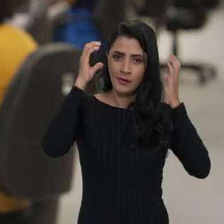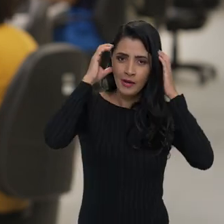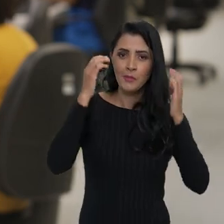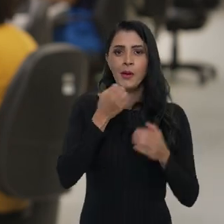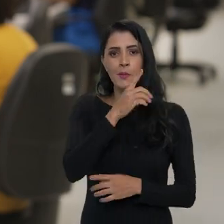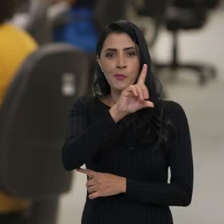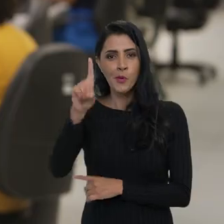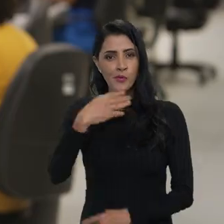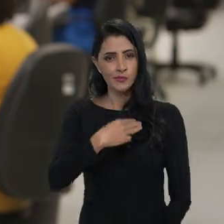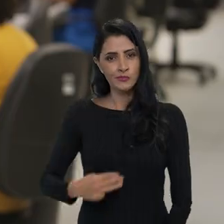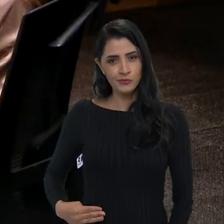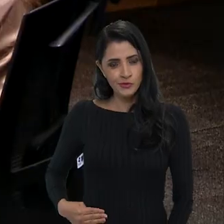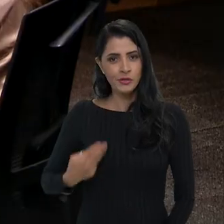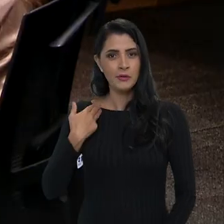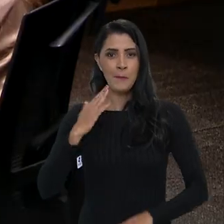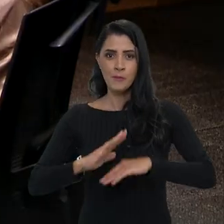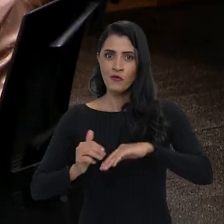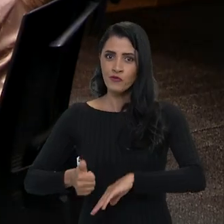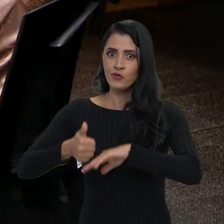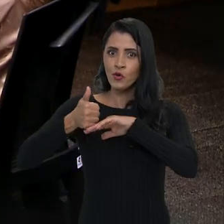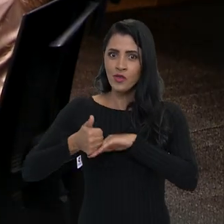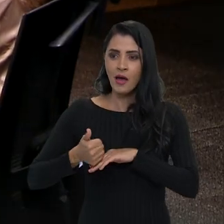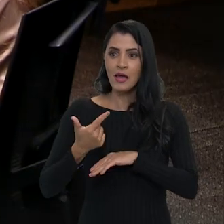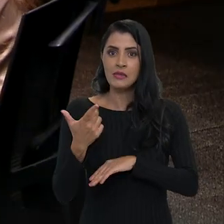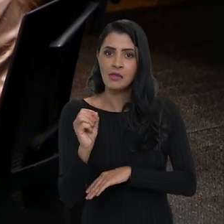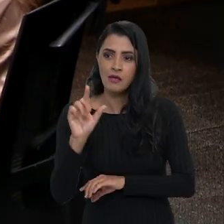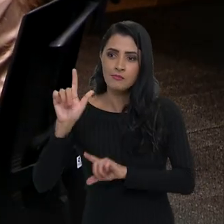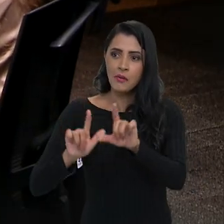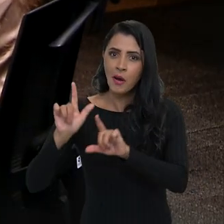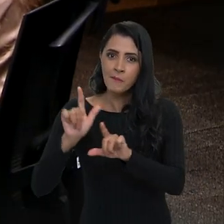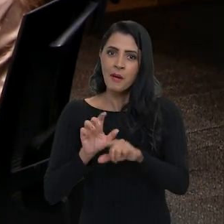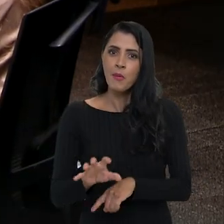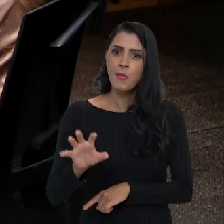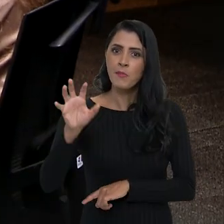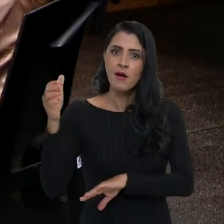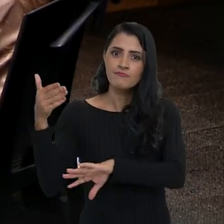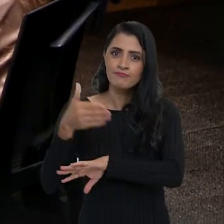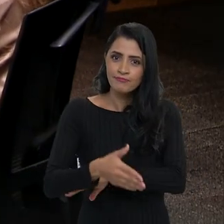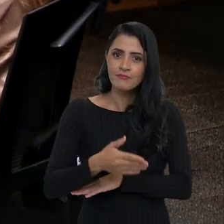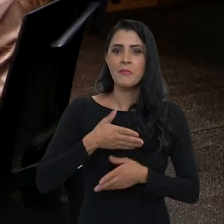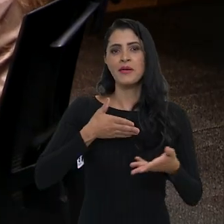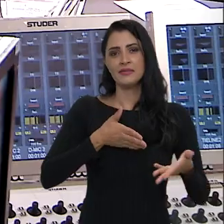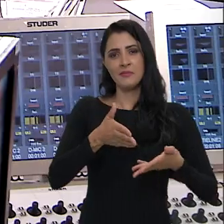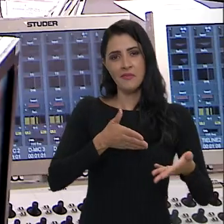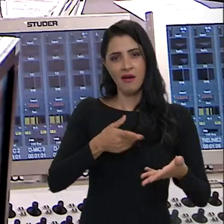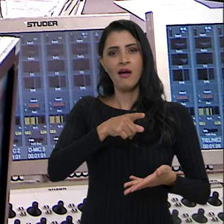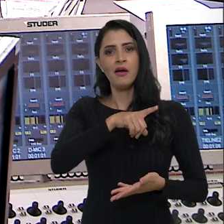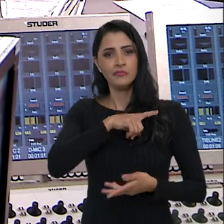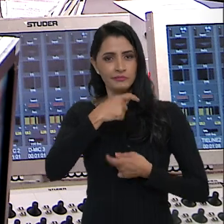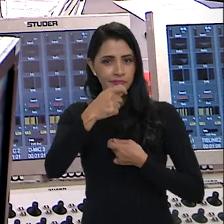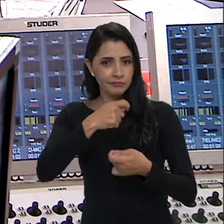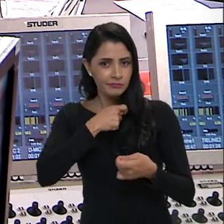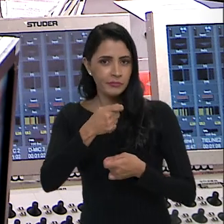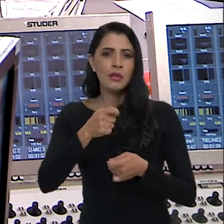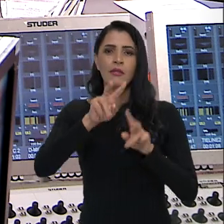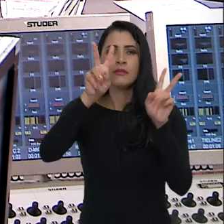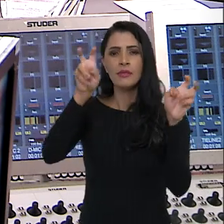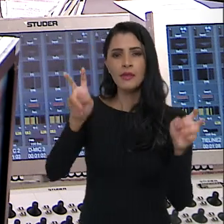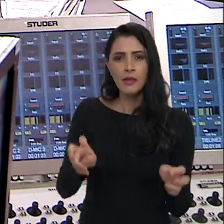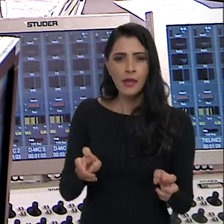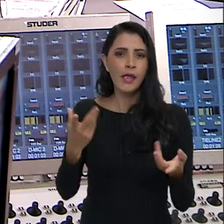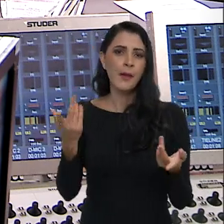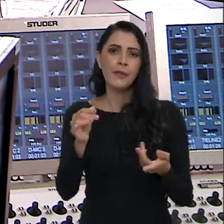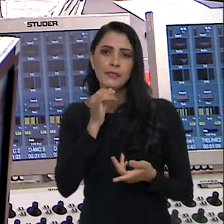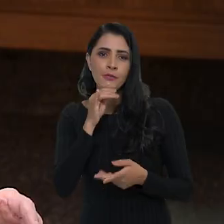programa de rádio Bom Dia, Ministro. Profissionais de 10 emissoras de todas as regiões do país participaram da entrevista. Foram